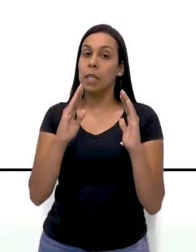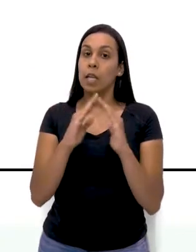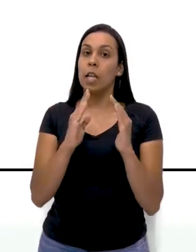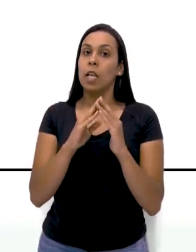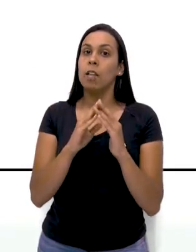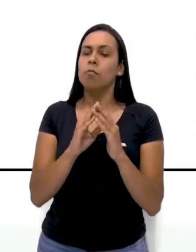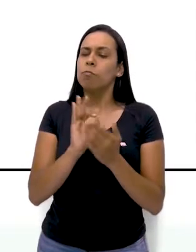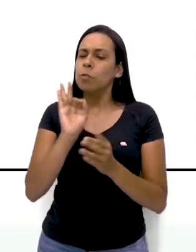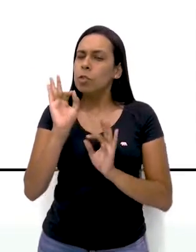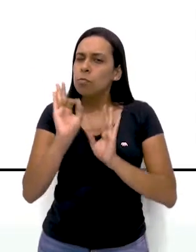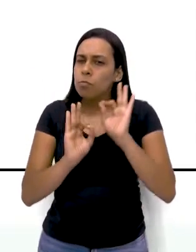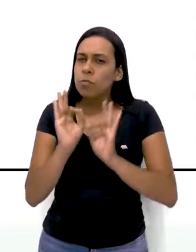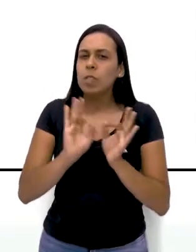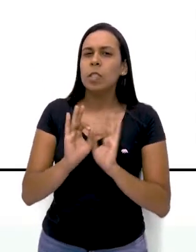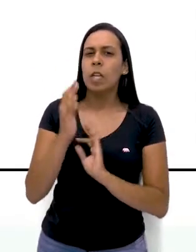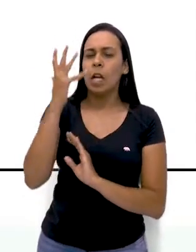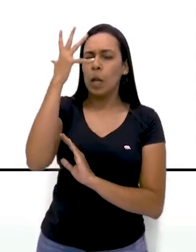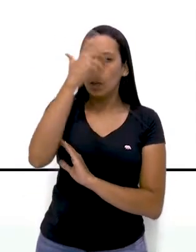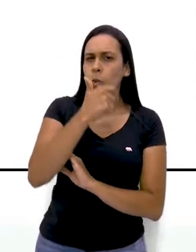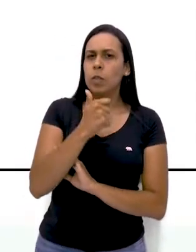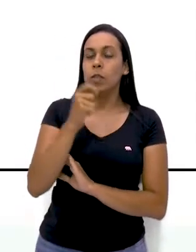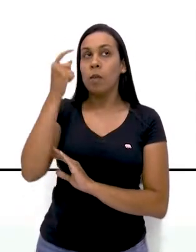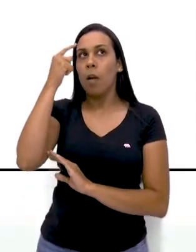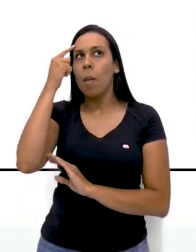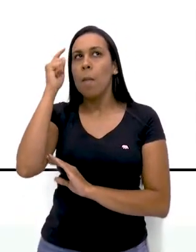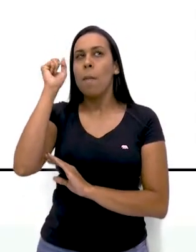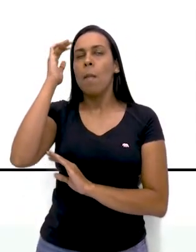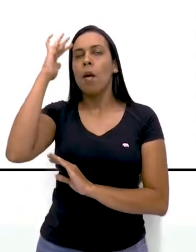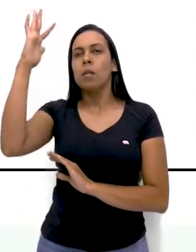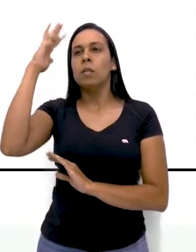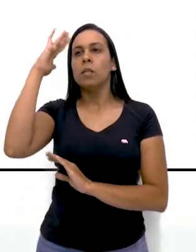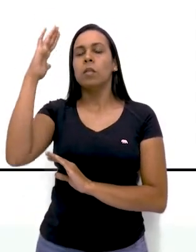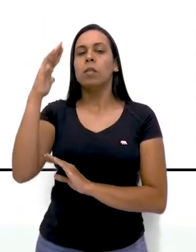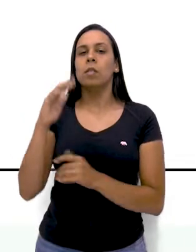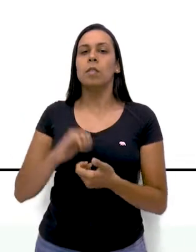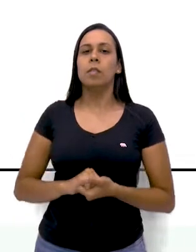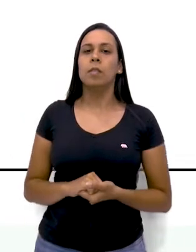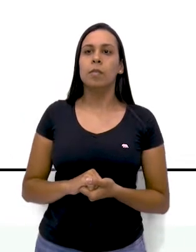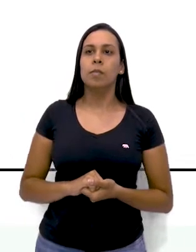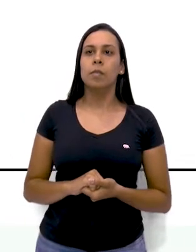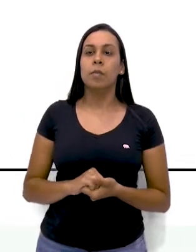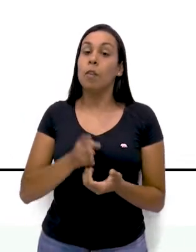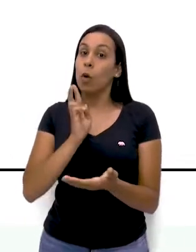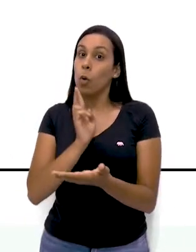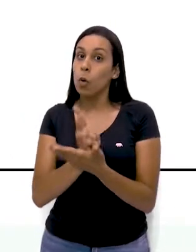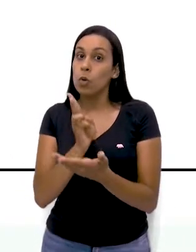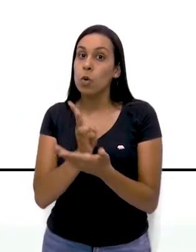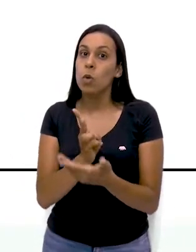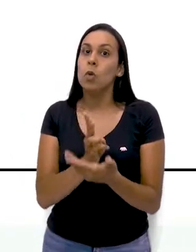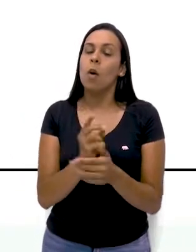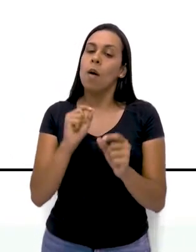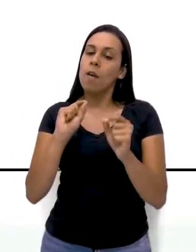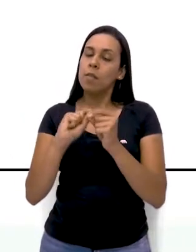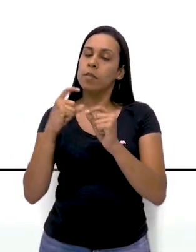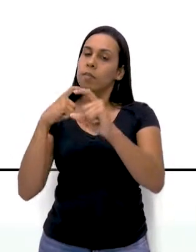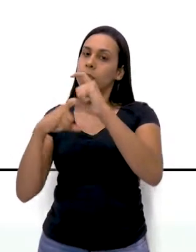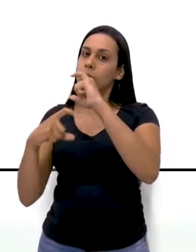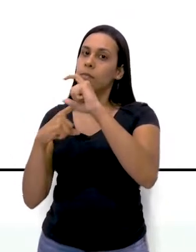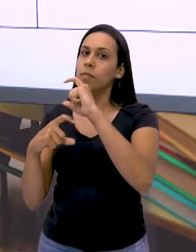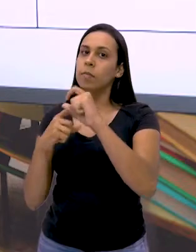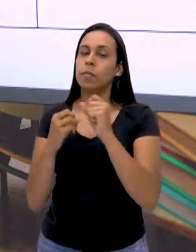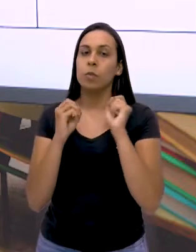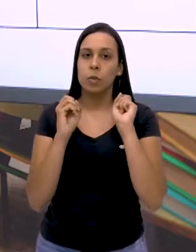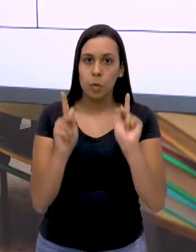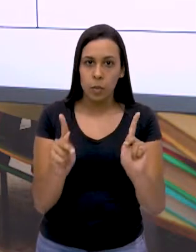caprichar aí, usar a criatividade de vocês e nesses quadrados aqui, ó, vai dar continuidade a essa história,